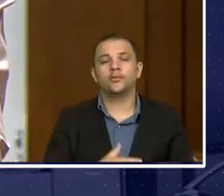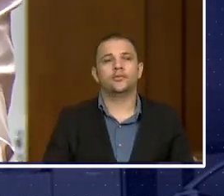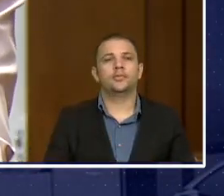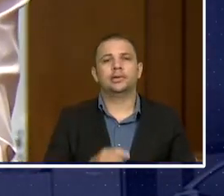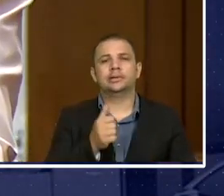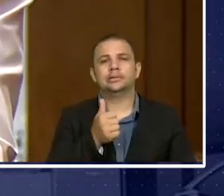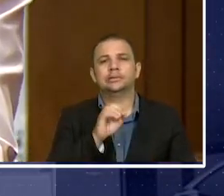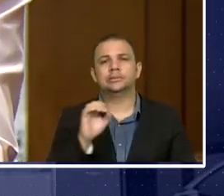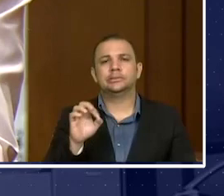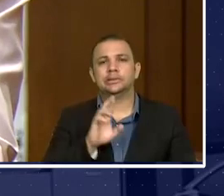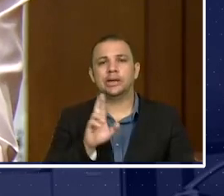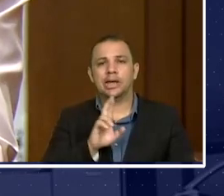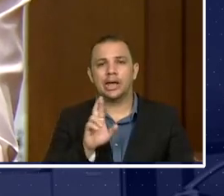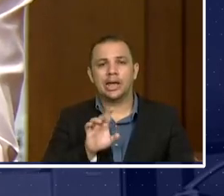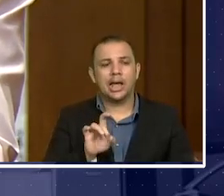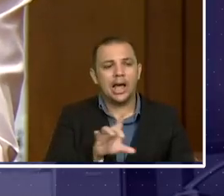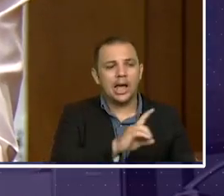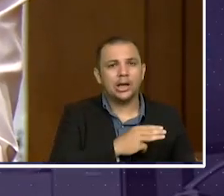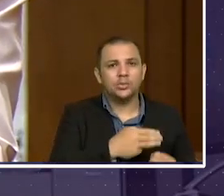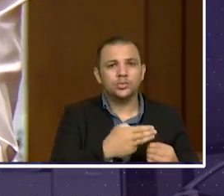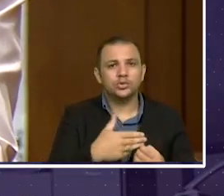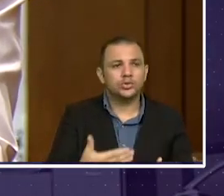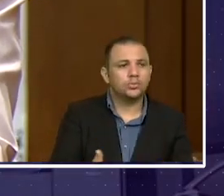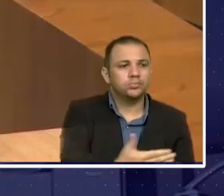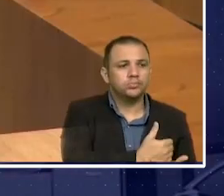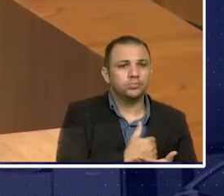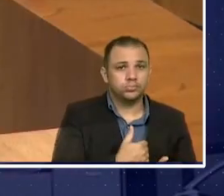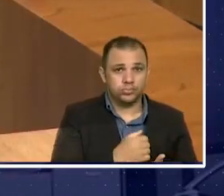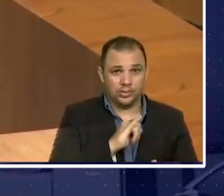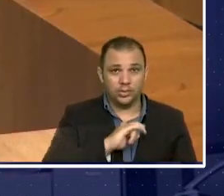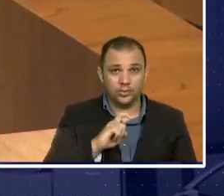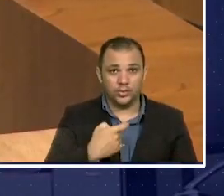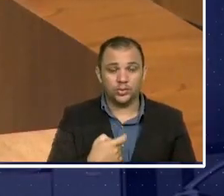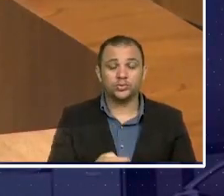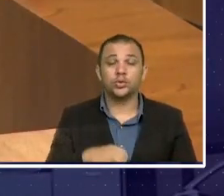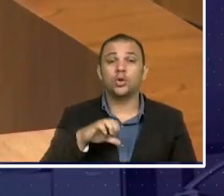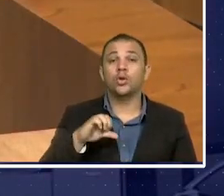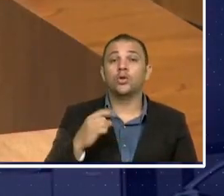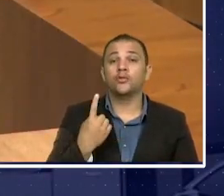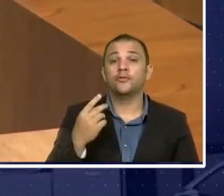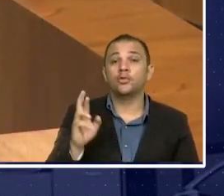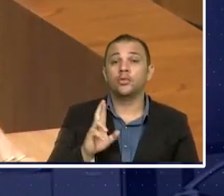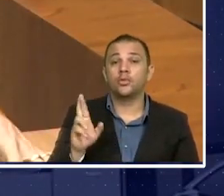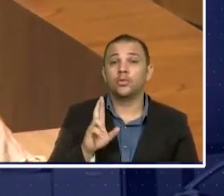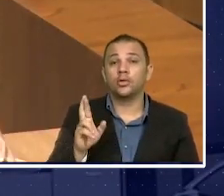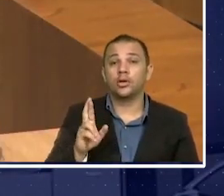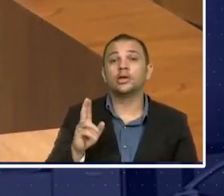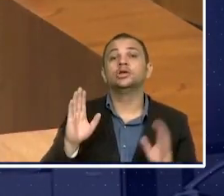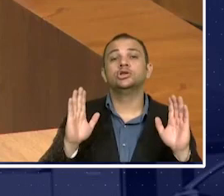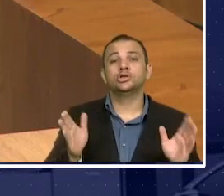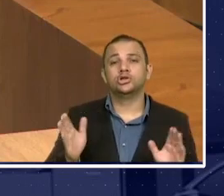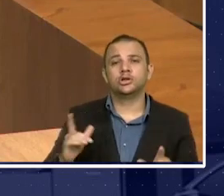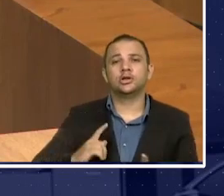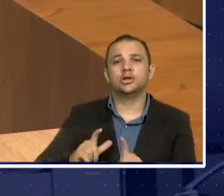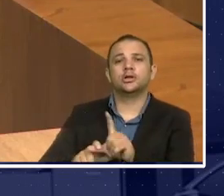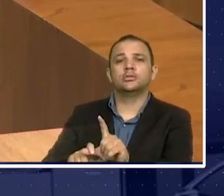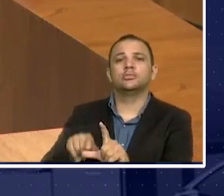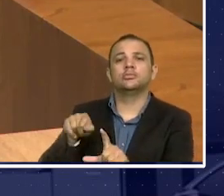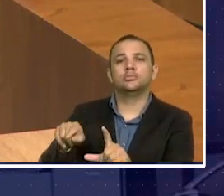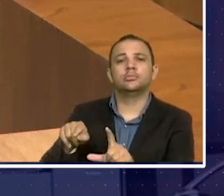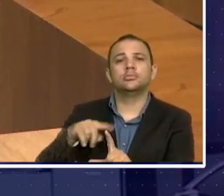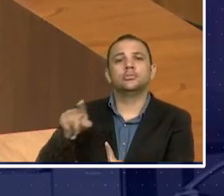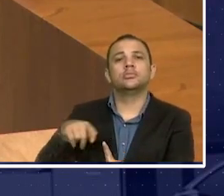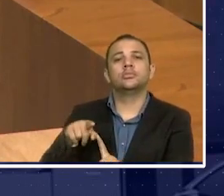,5 o fundo de participação dos municípios. Da tribuna, a deputada falou ainda sobre o projeto de lei que